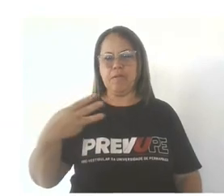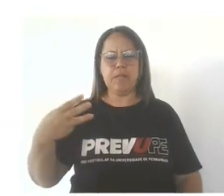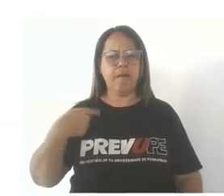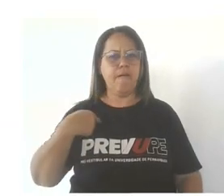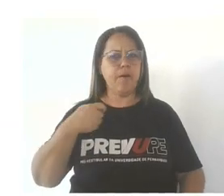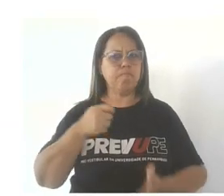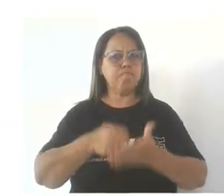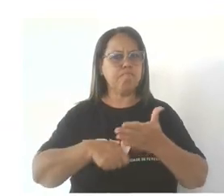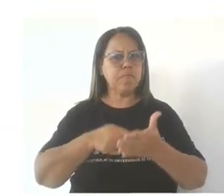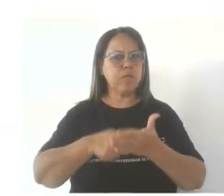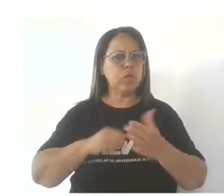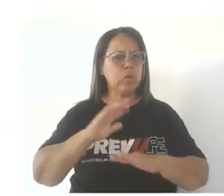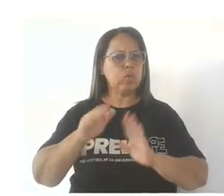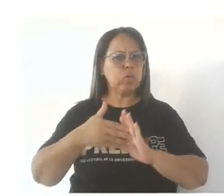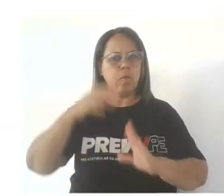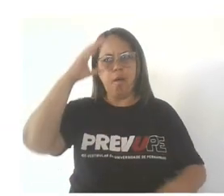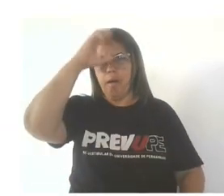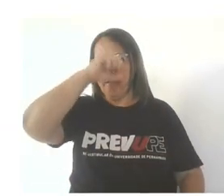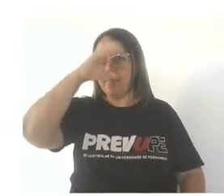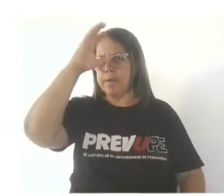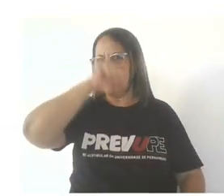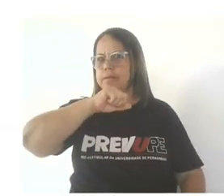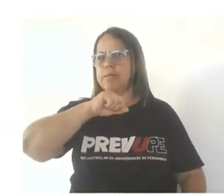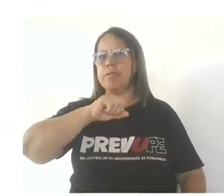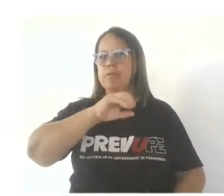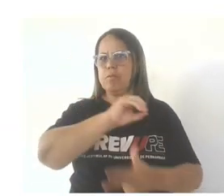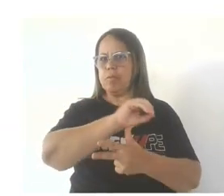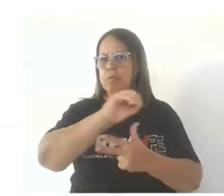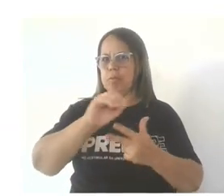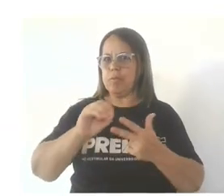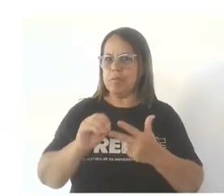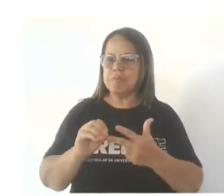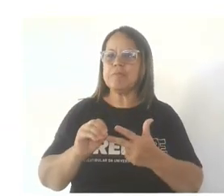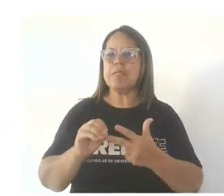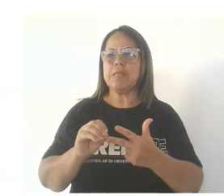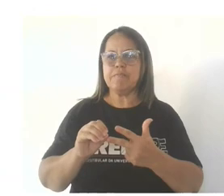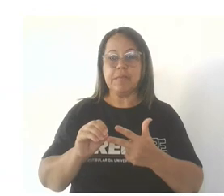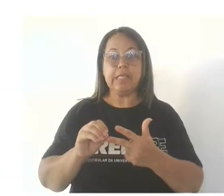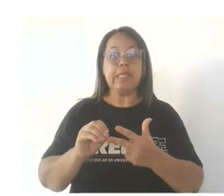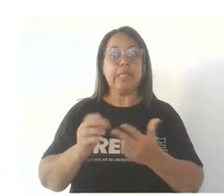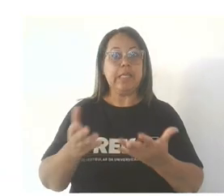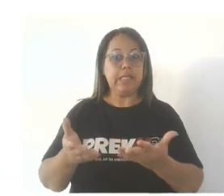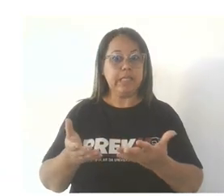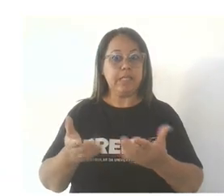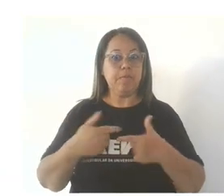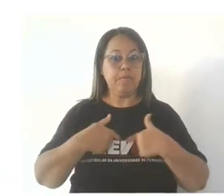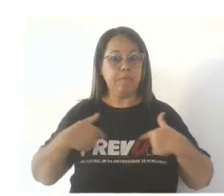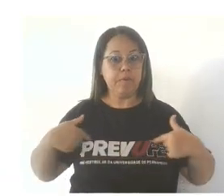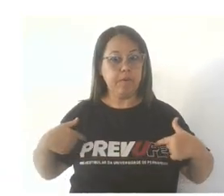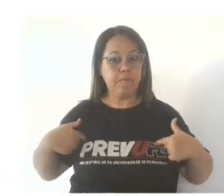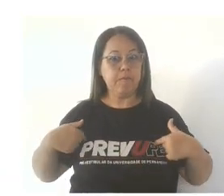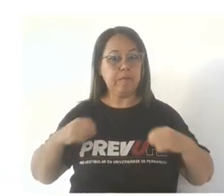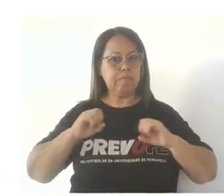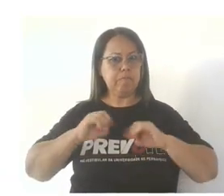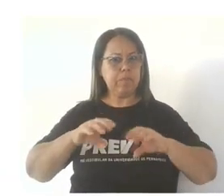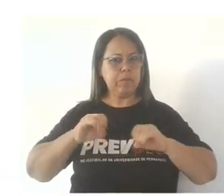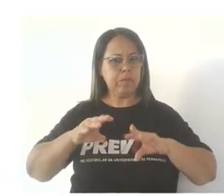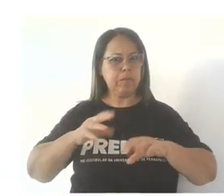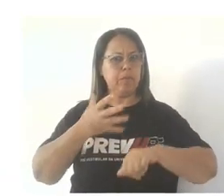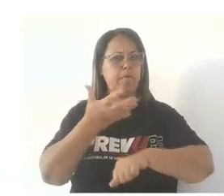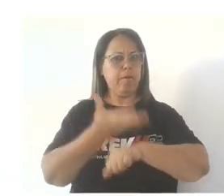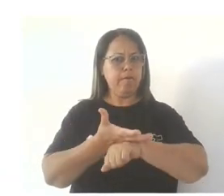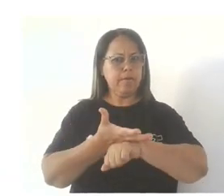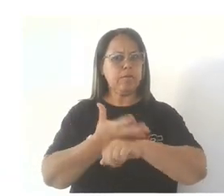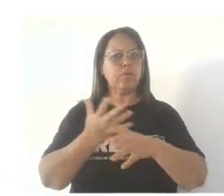testar os meus conhecimentos no Exame Nacional de Ensino Médio. O programa, ele oferece as disciplinas exigidas pelo